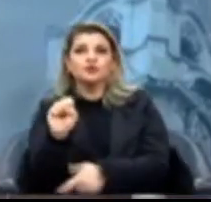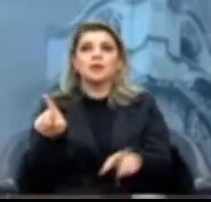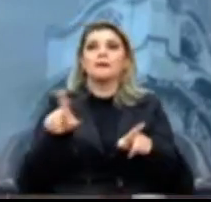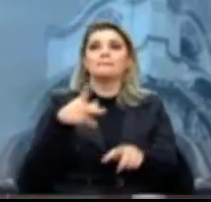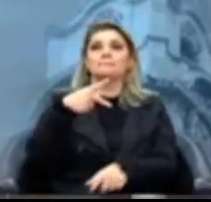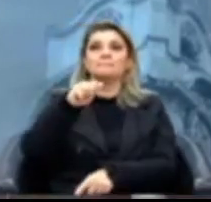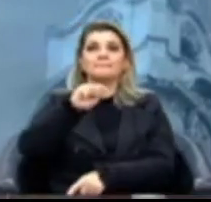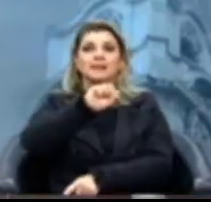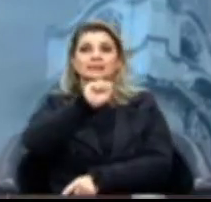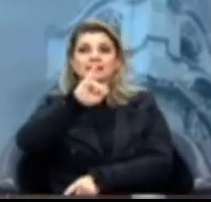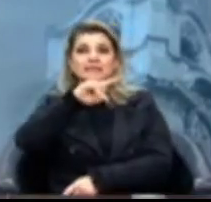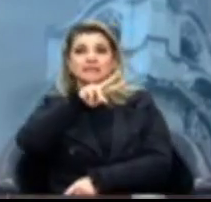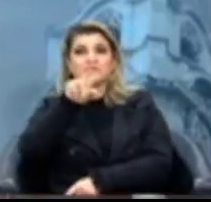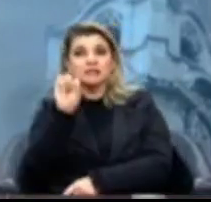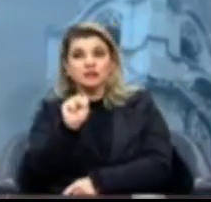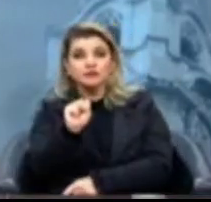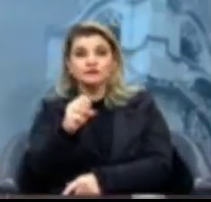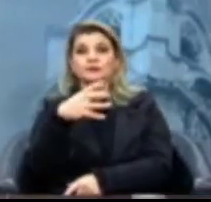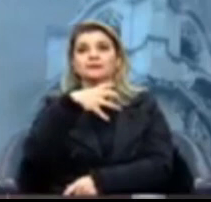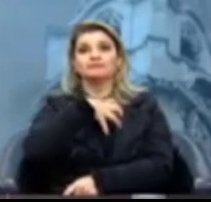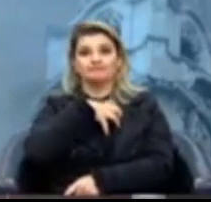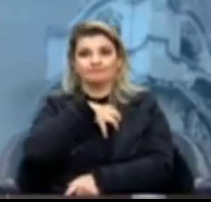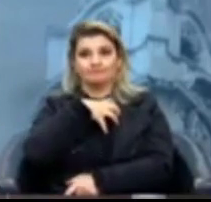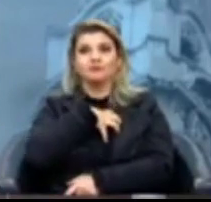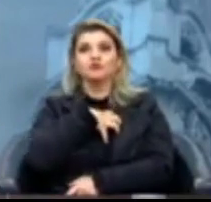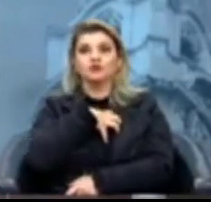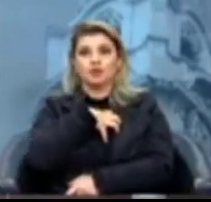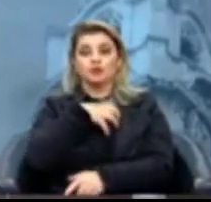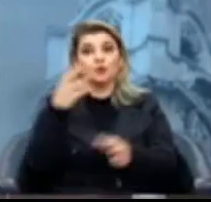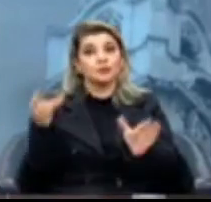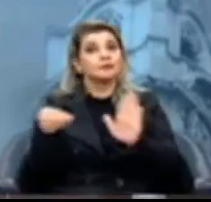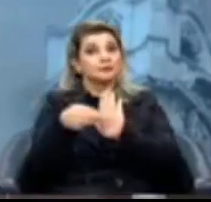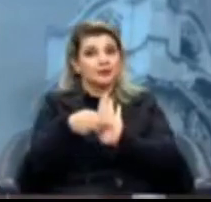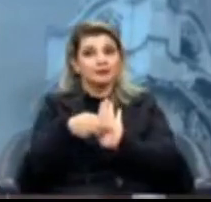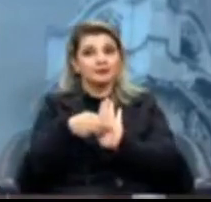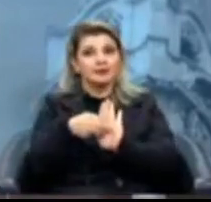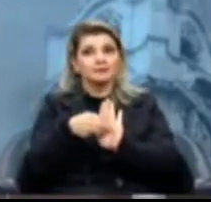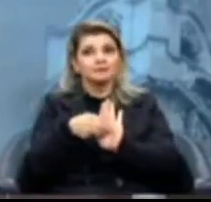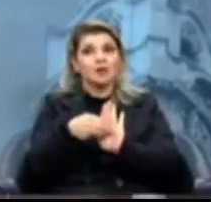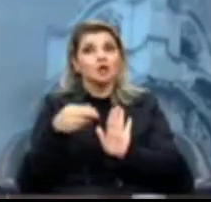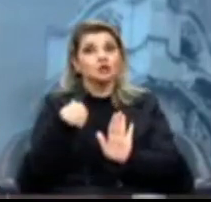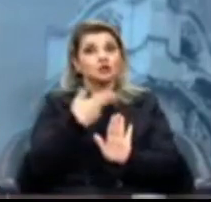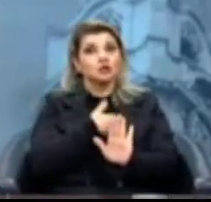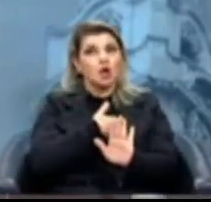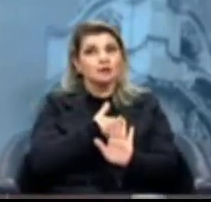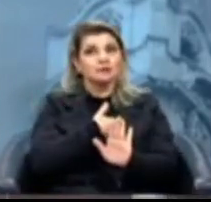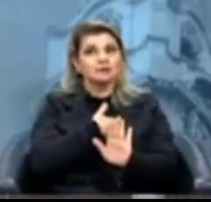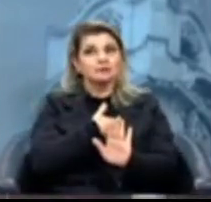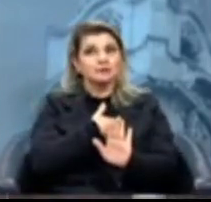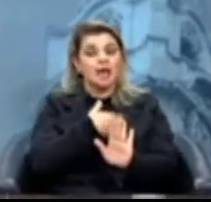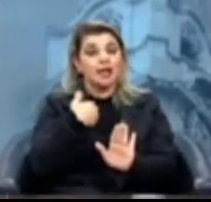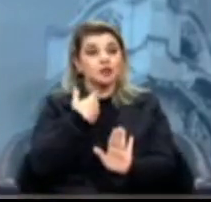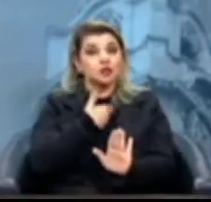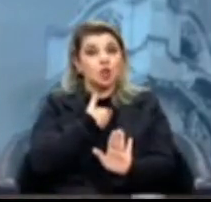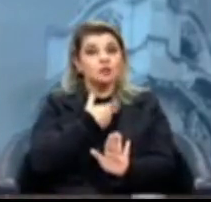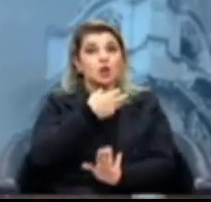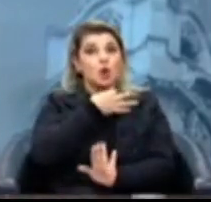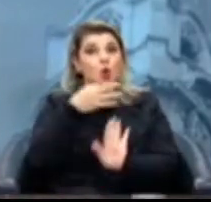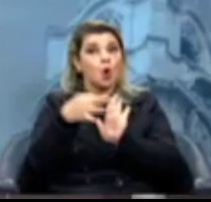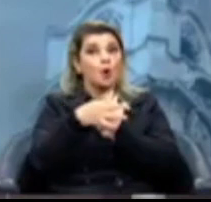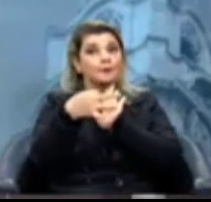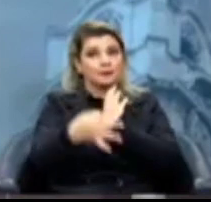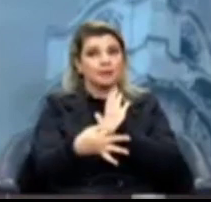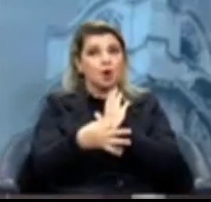Dessa forma, nós defendemos com essa emenda e nós defendemos a nossa posição como